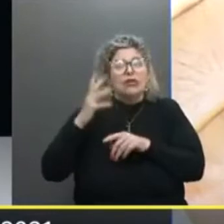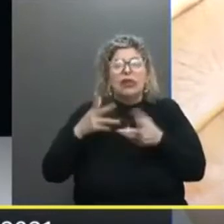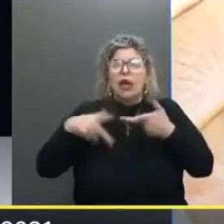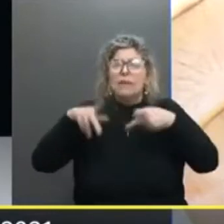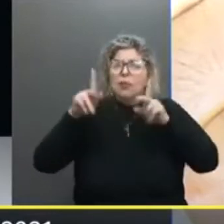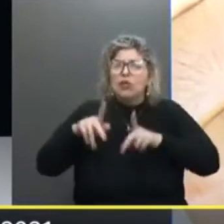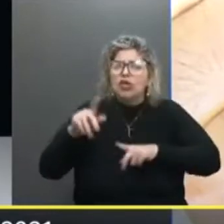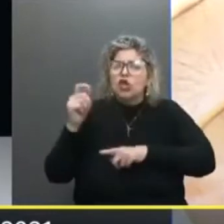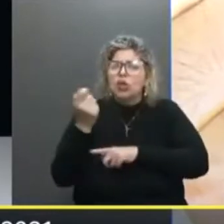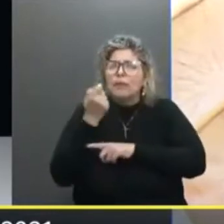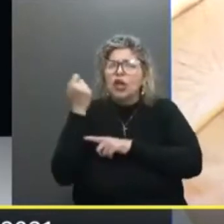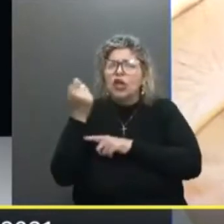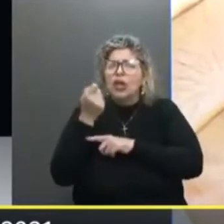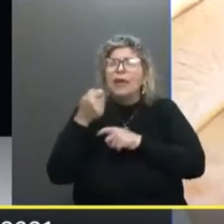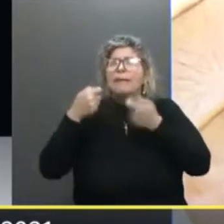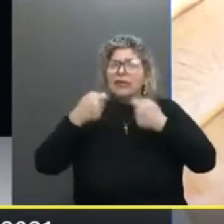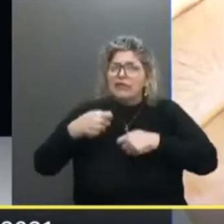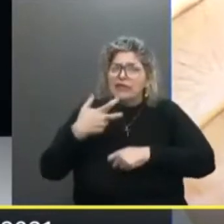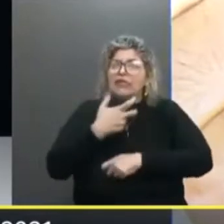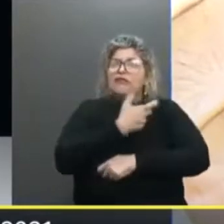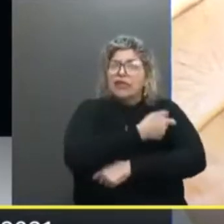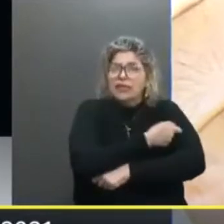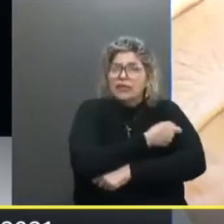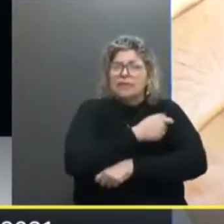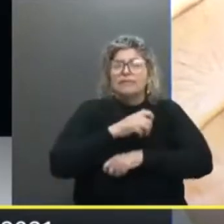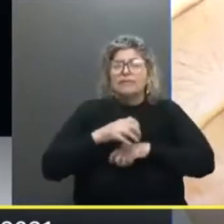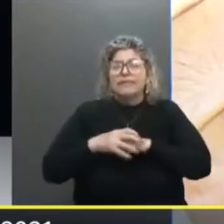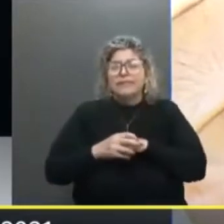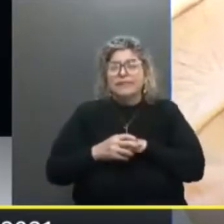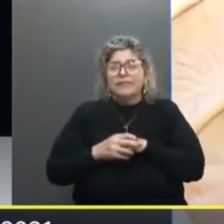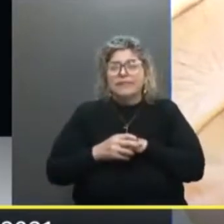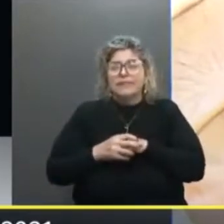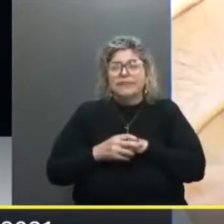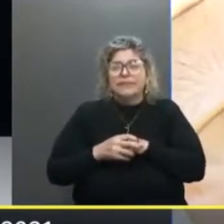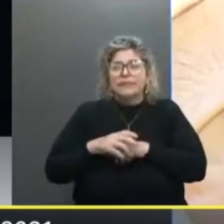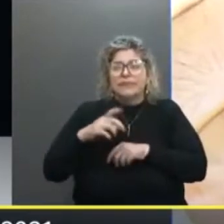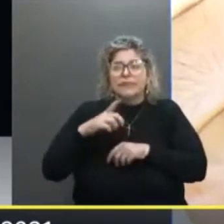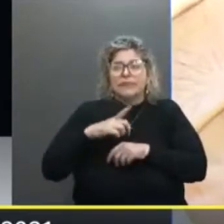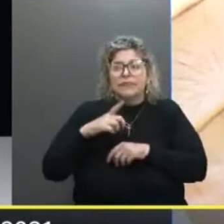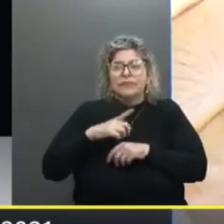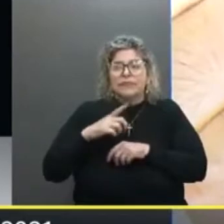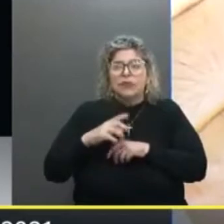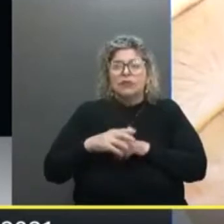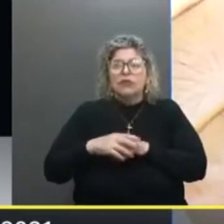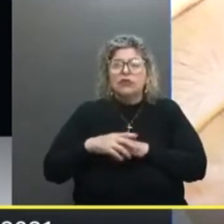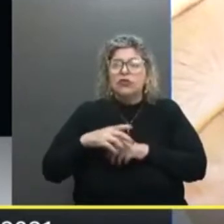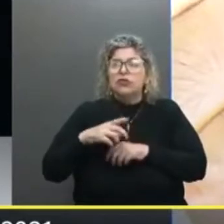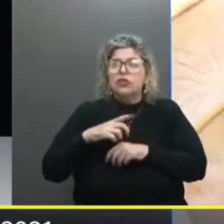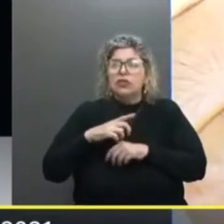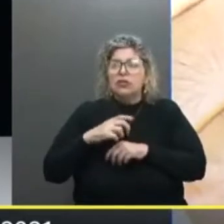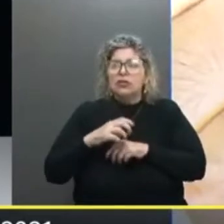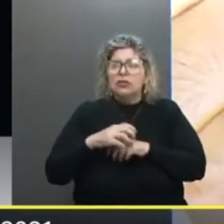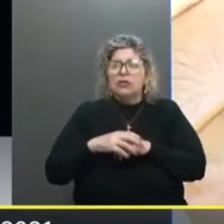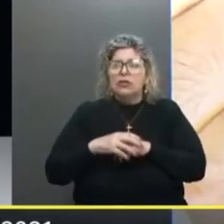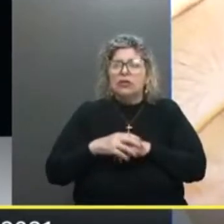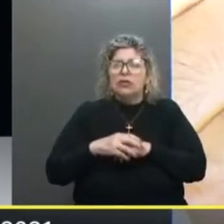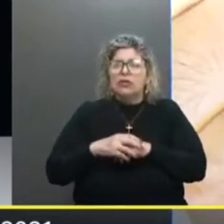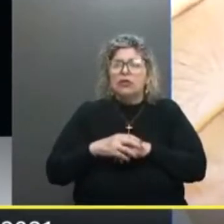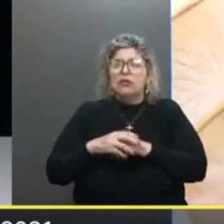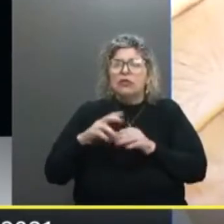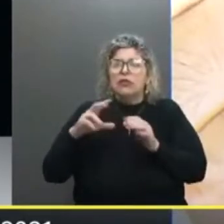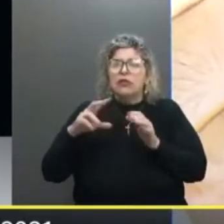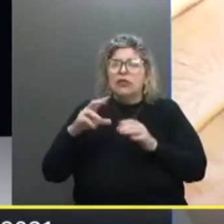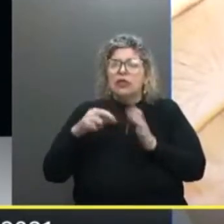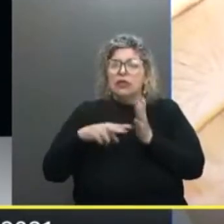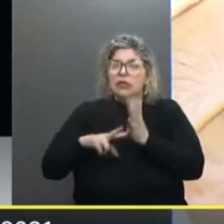população De Porto Alegre Precisava se vacinar E a solicitação Da Secretaria de Saúde O Simers Manteve a estrutura De